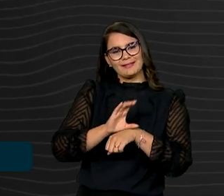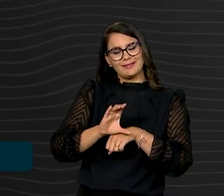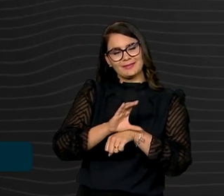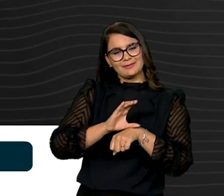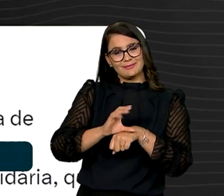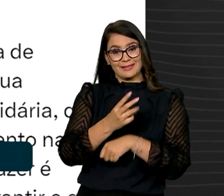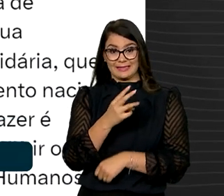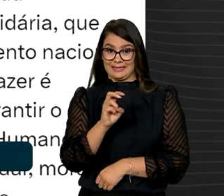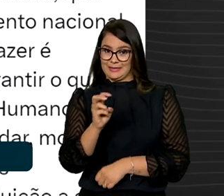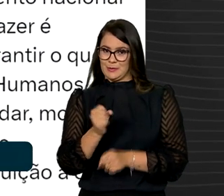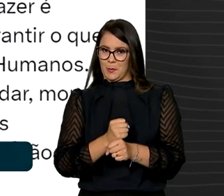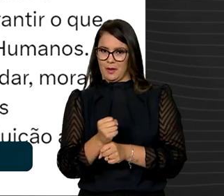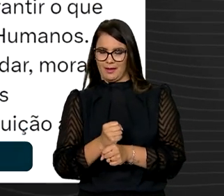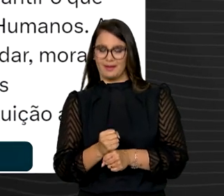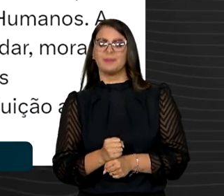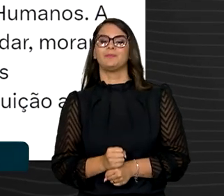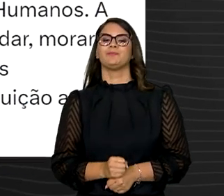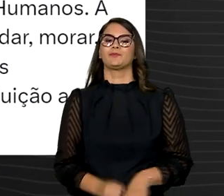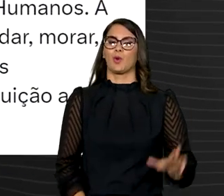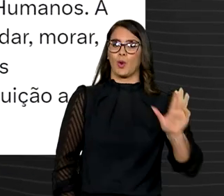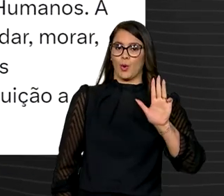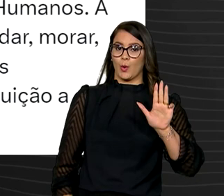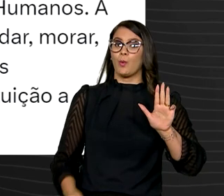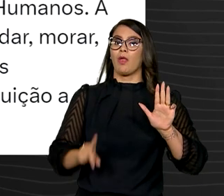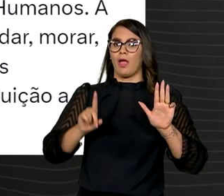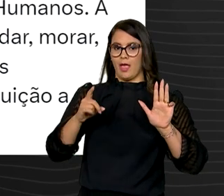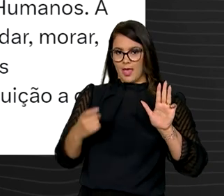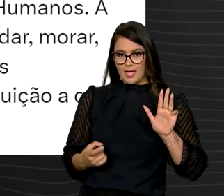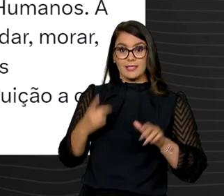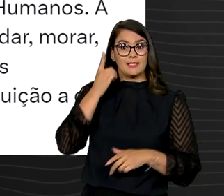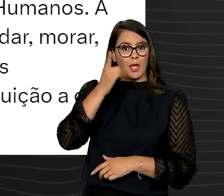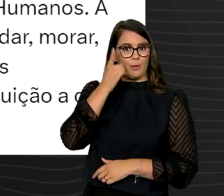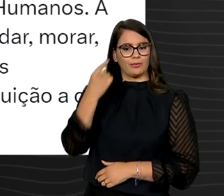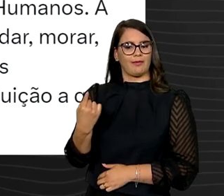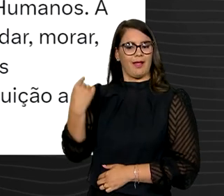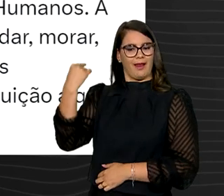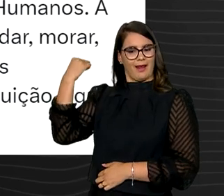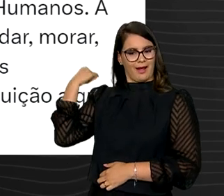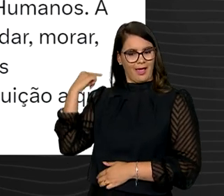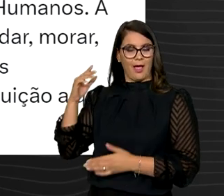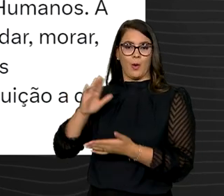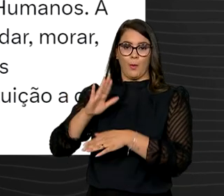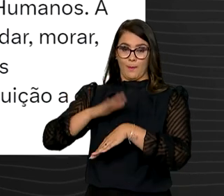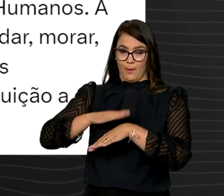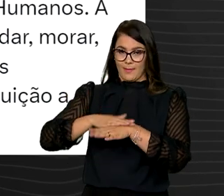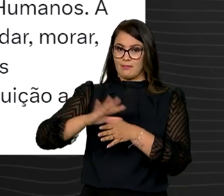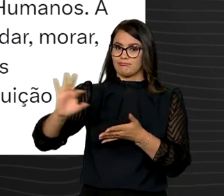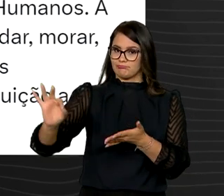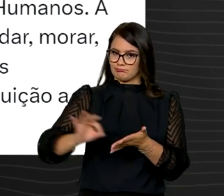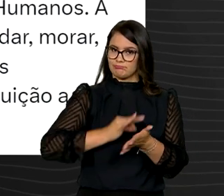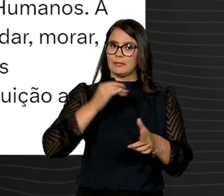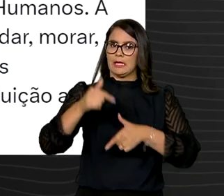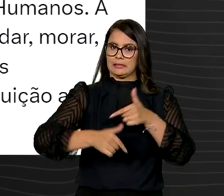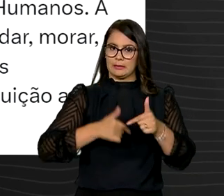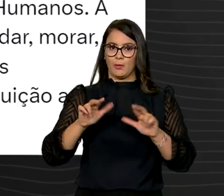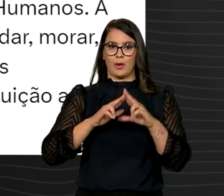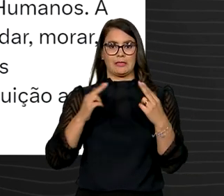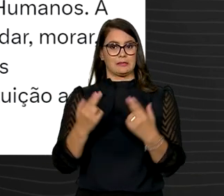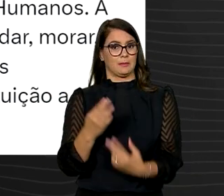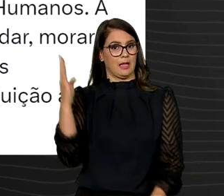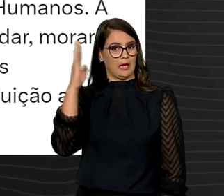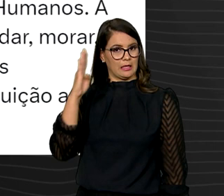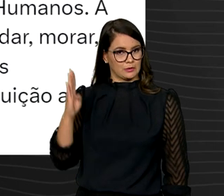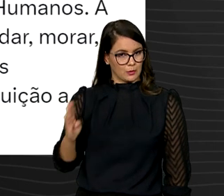Constituição Federal. Lula, inclusive, era deputado na época da promulgação, ele atuou na Assembleia Nacional